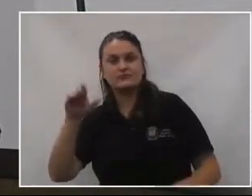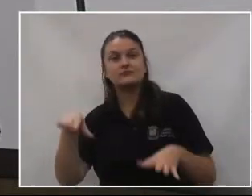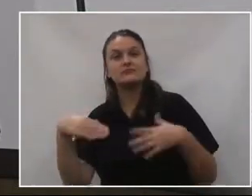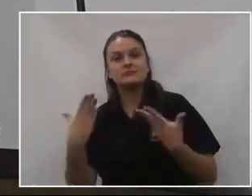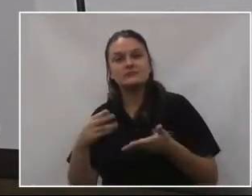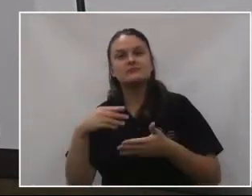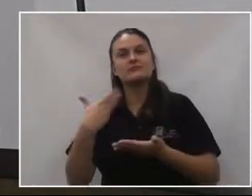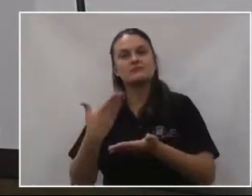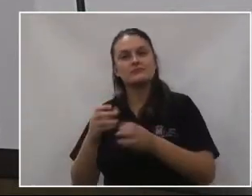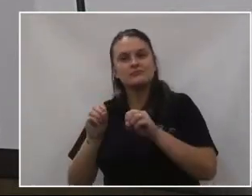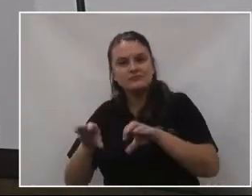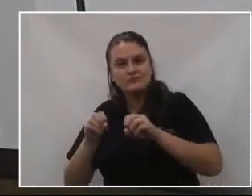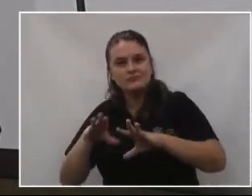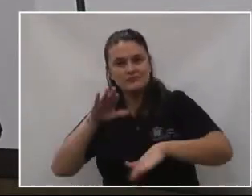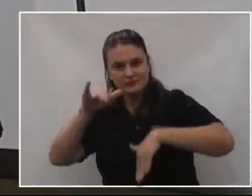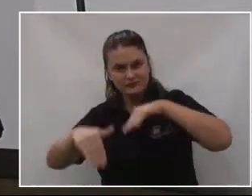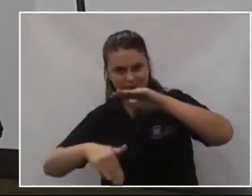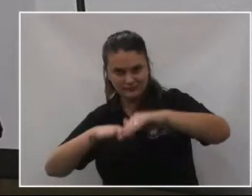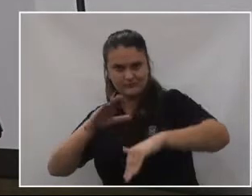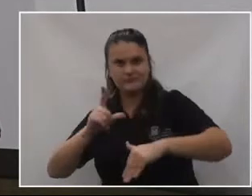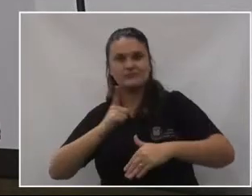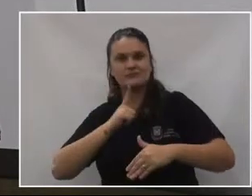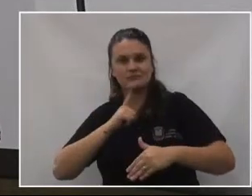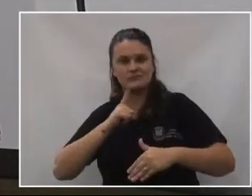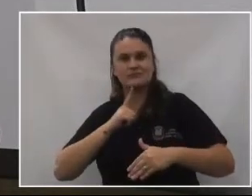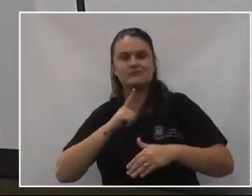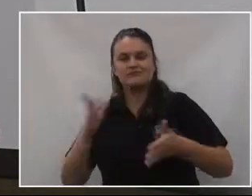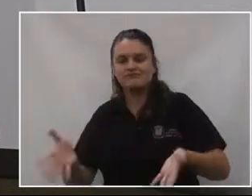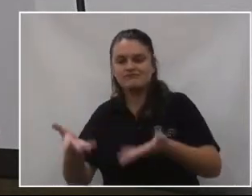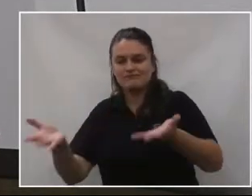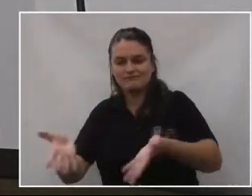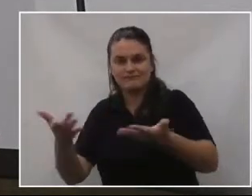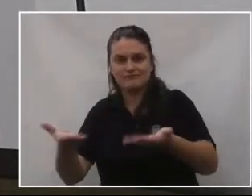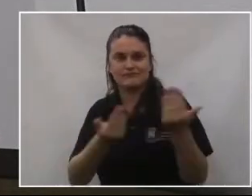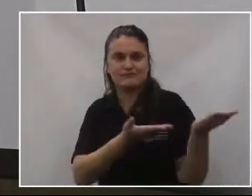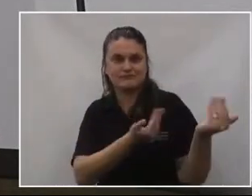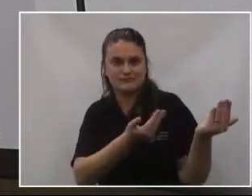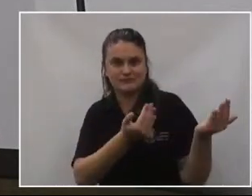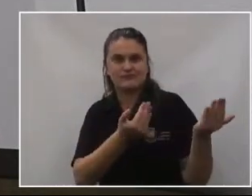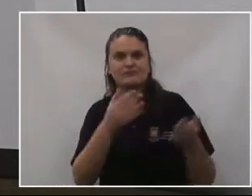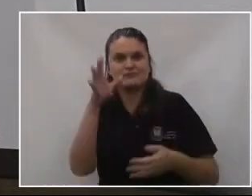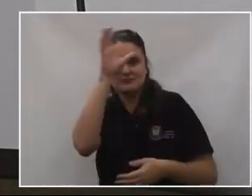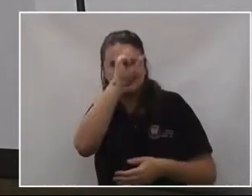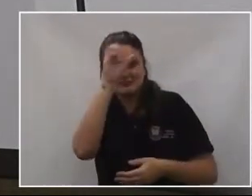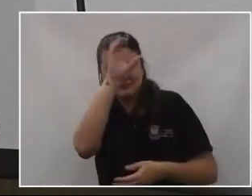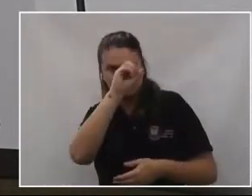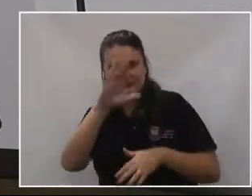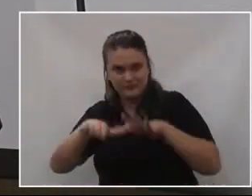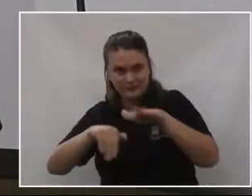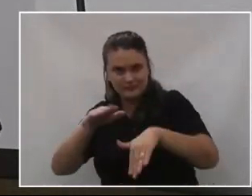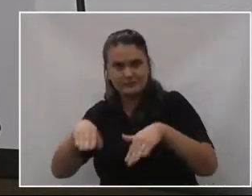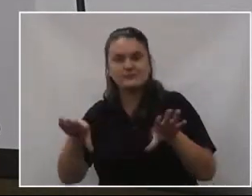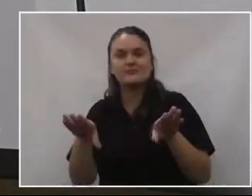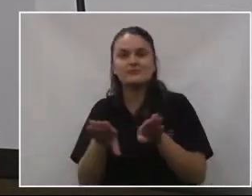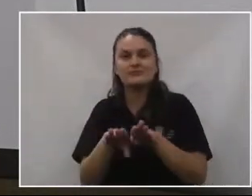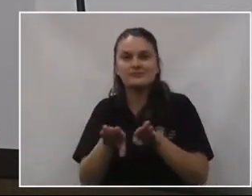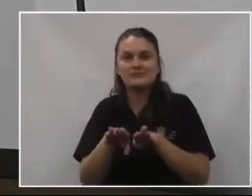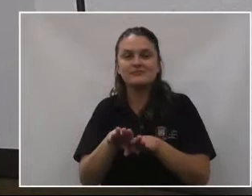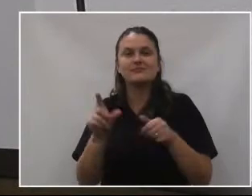aula de natação, que dava mais entusiasmo para as crianças, para os jovens, eram